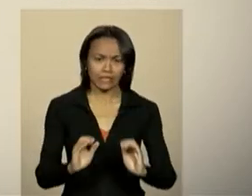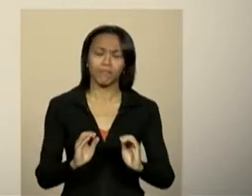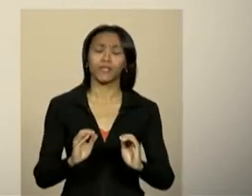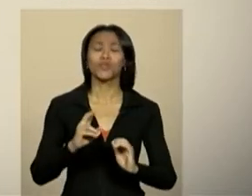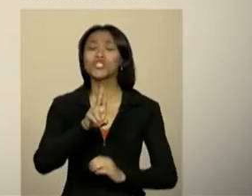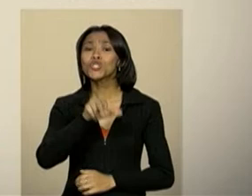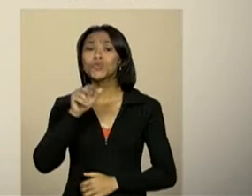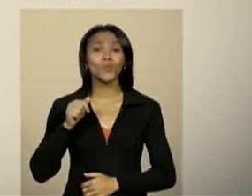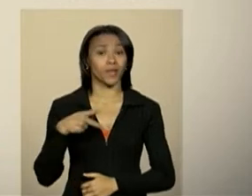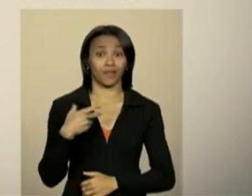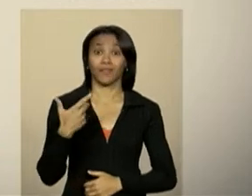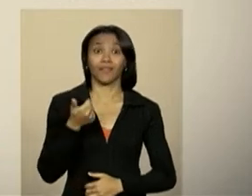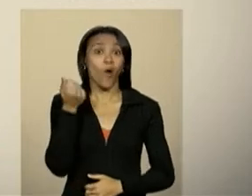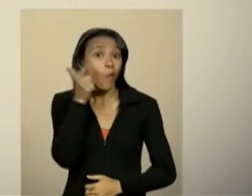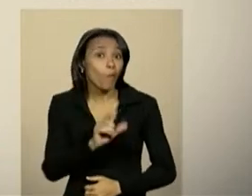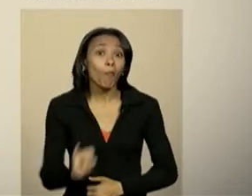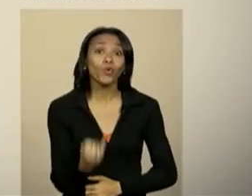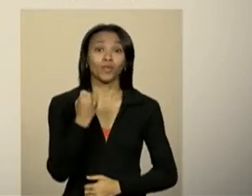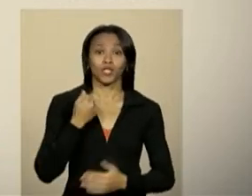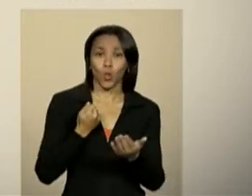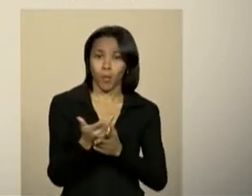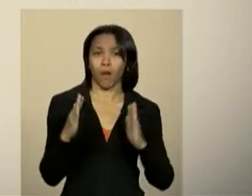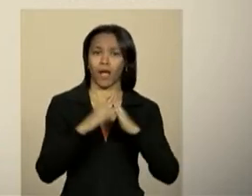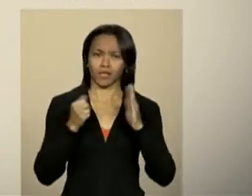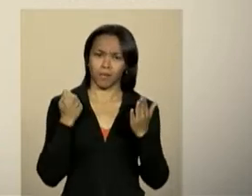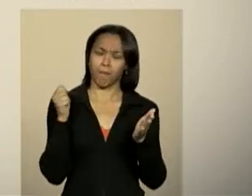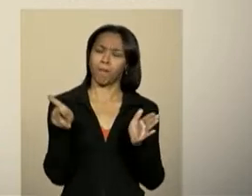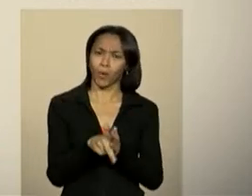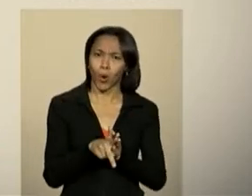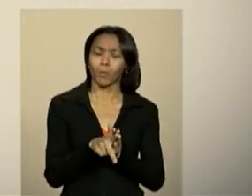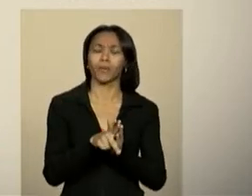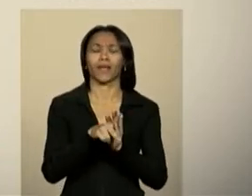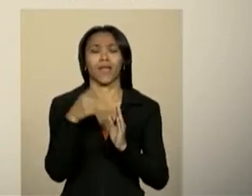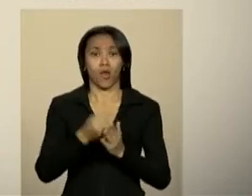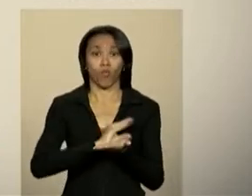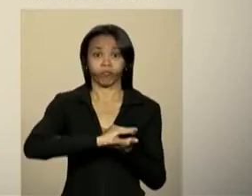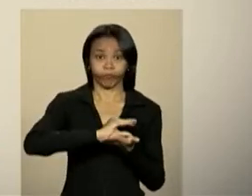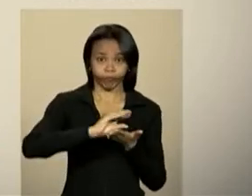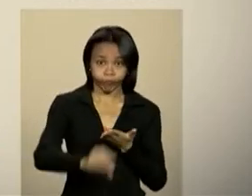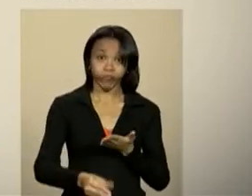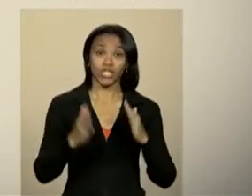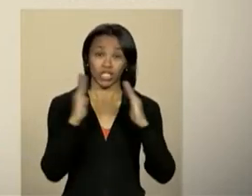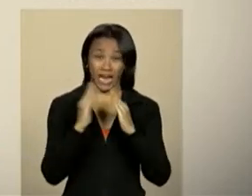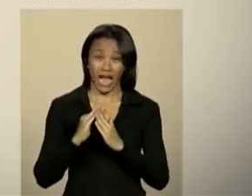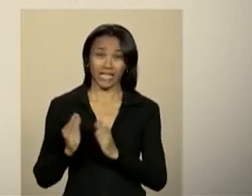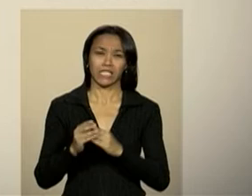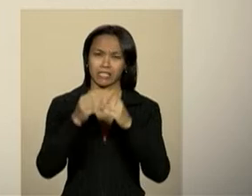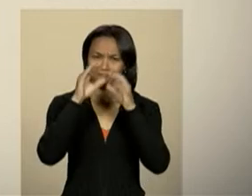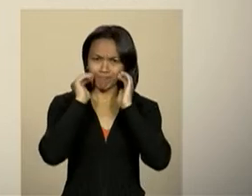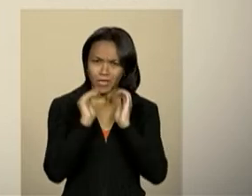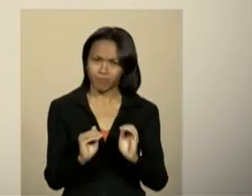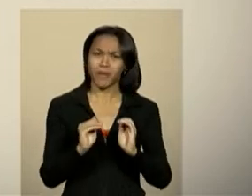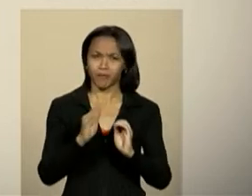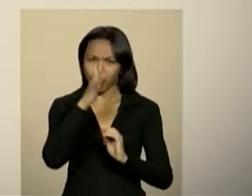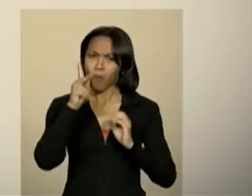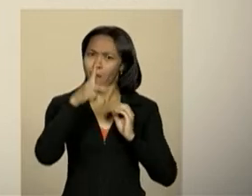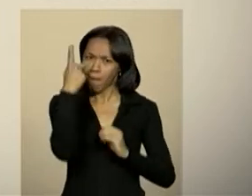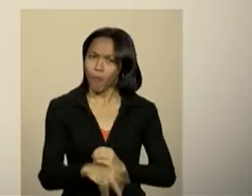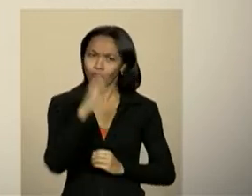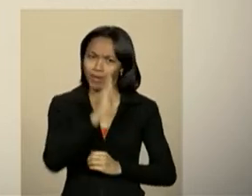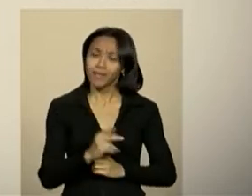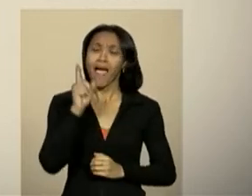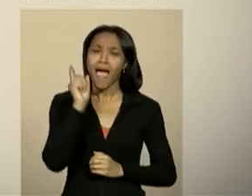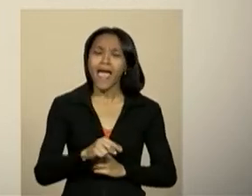que nunca tiveram a chance de comprar a casa própria. Investir em moradia digna para a população, Luciano, é investir